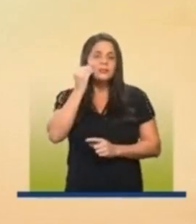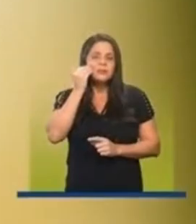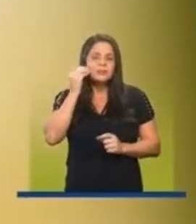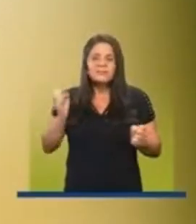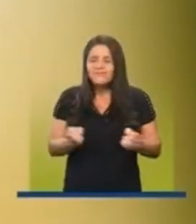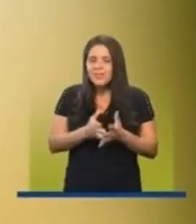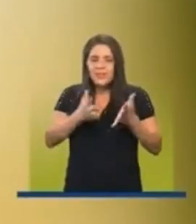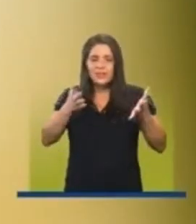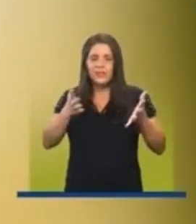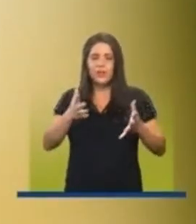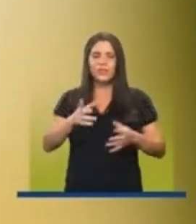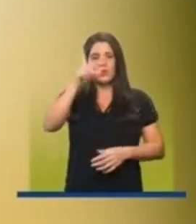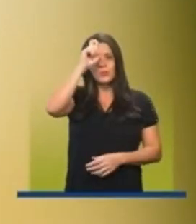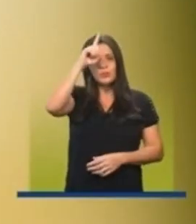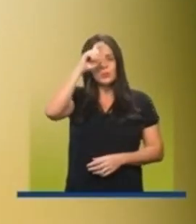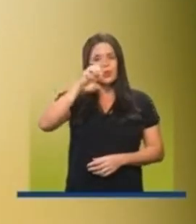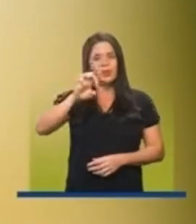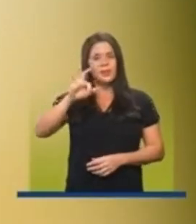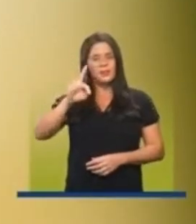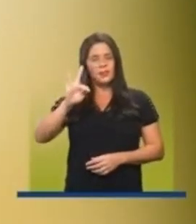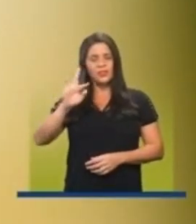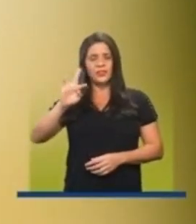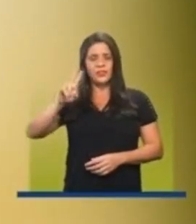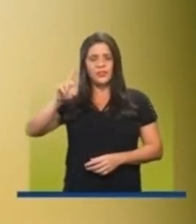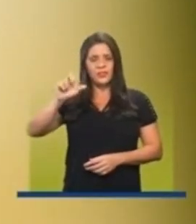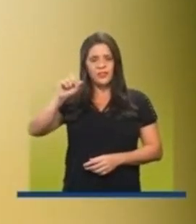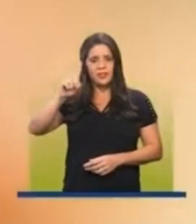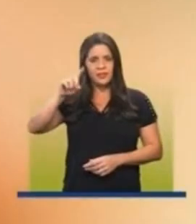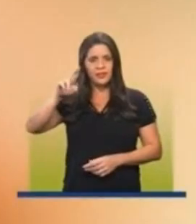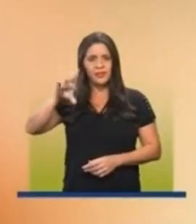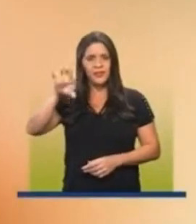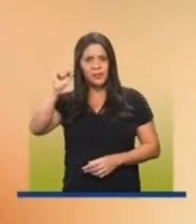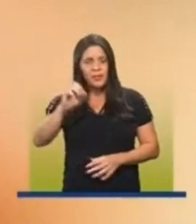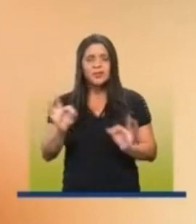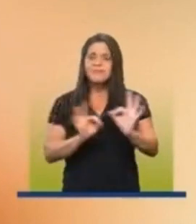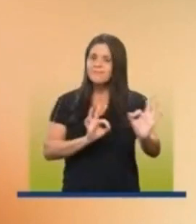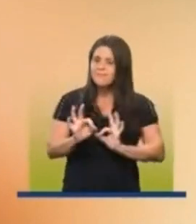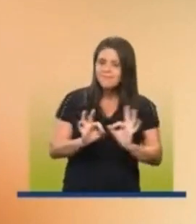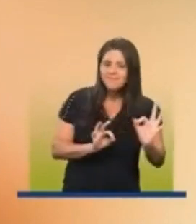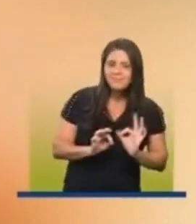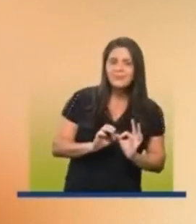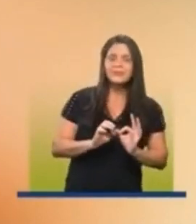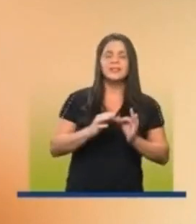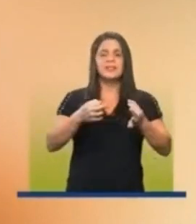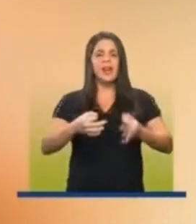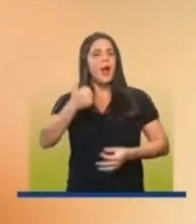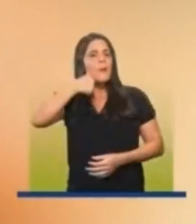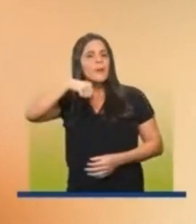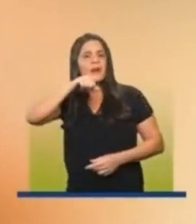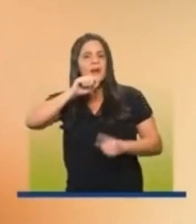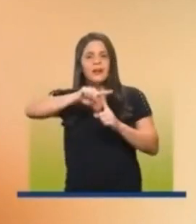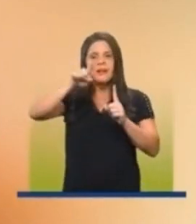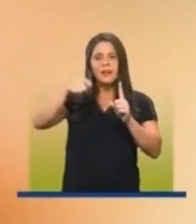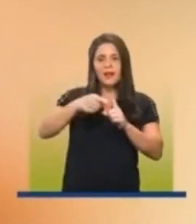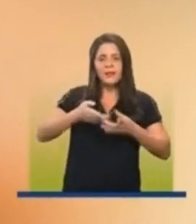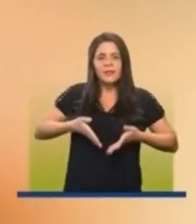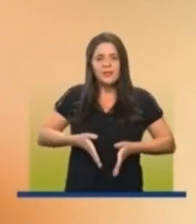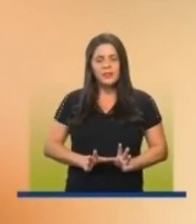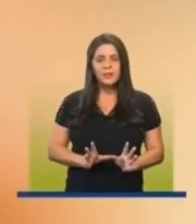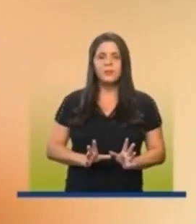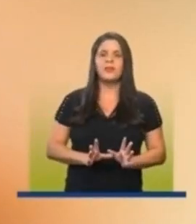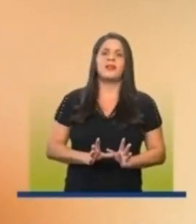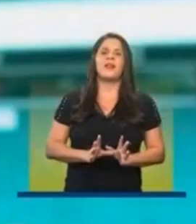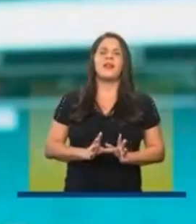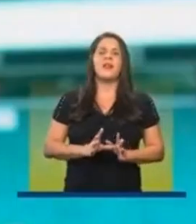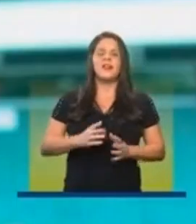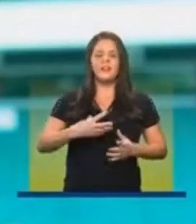Maravilhosa! O Hospital dos Estivadores tem uma infraestrutura adequada para mães que desejam receber seus filhos de forma natural, com